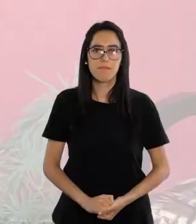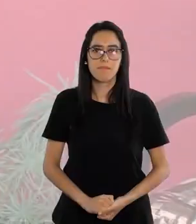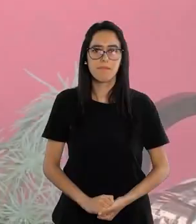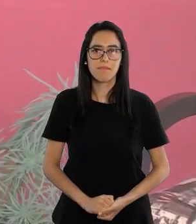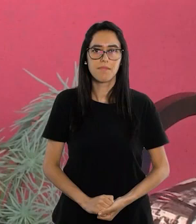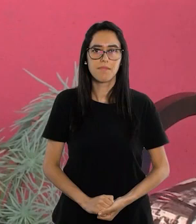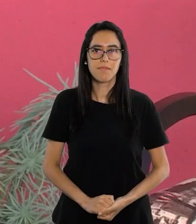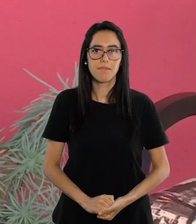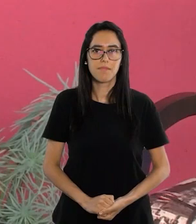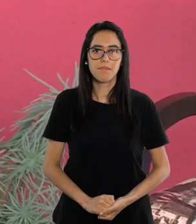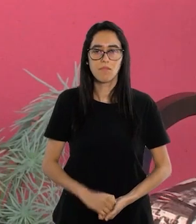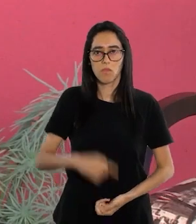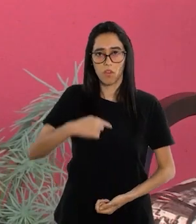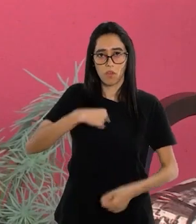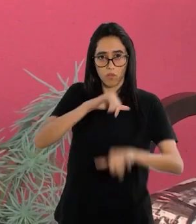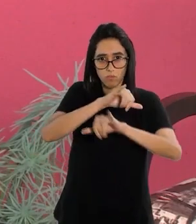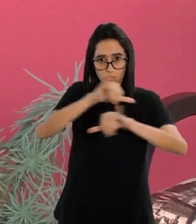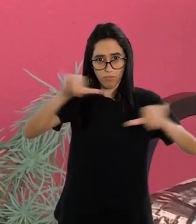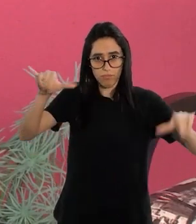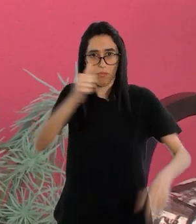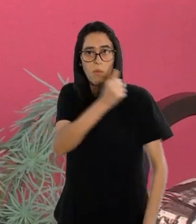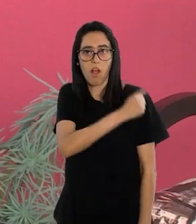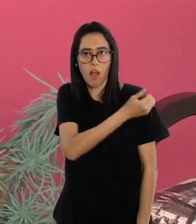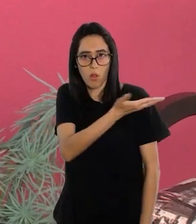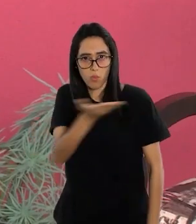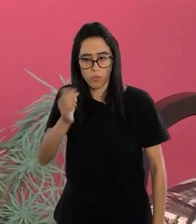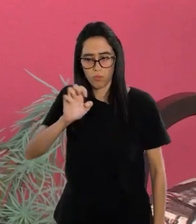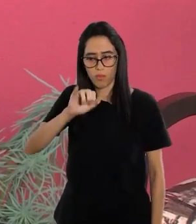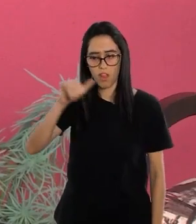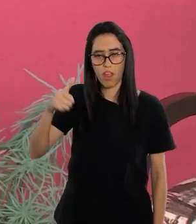O que eu diria para os alunos do EJA?